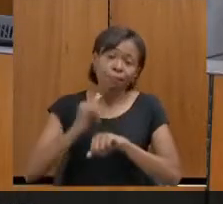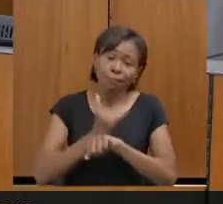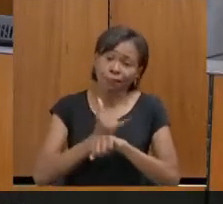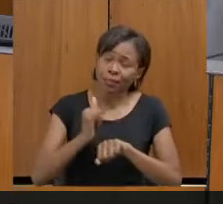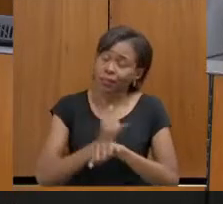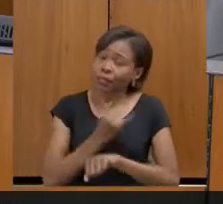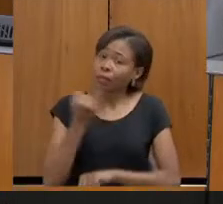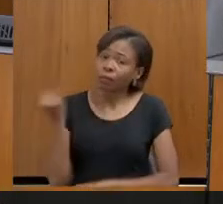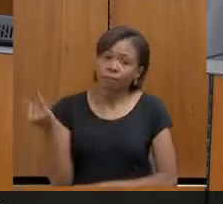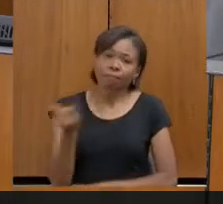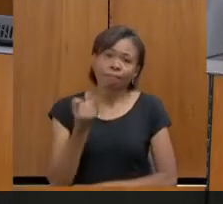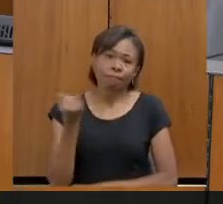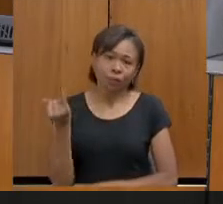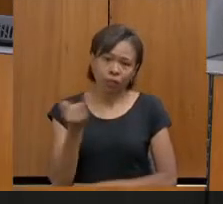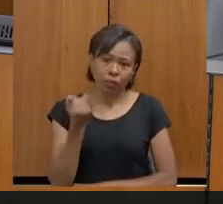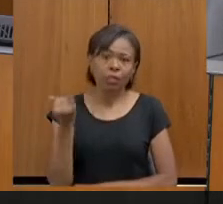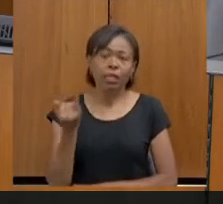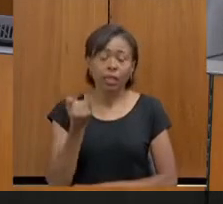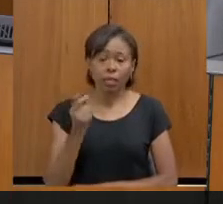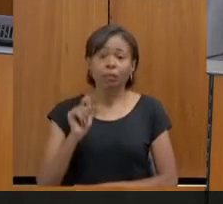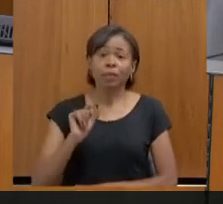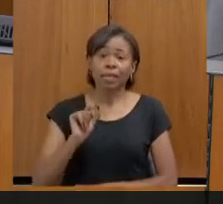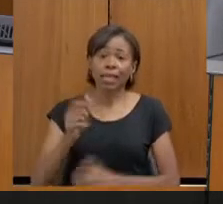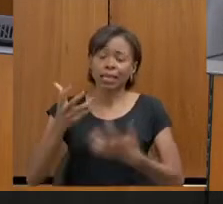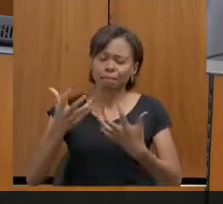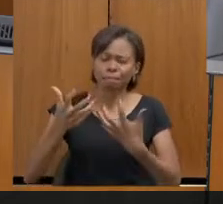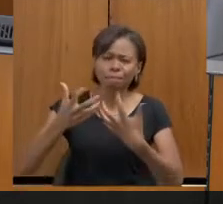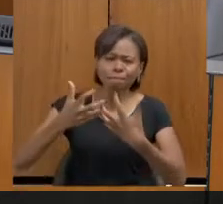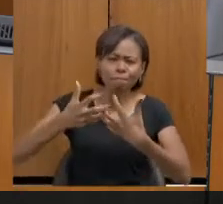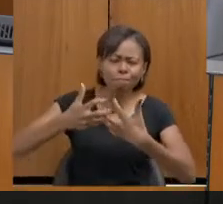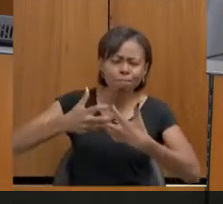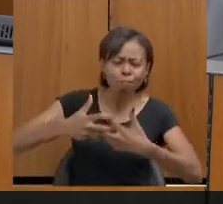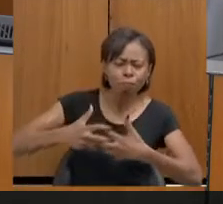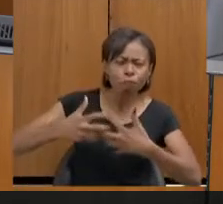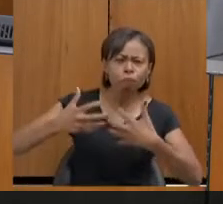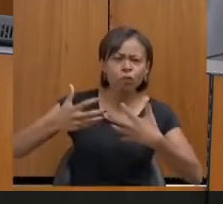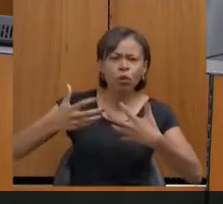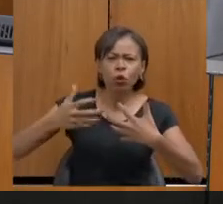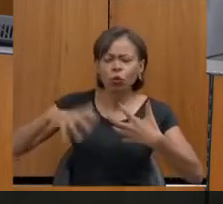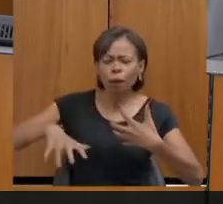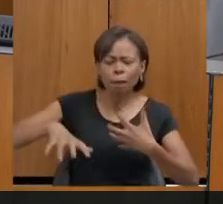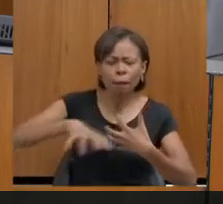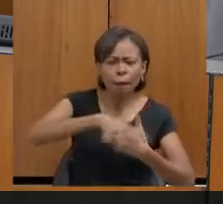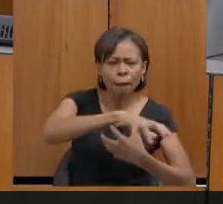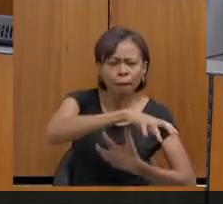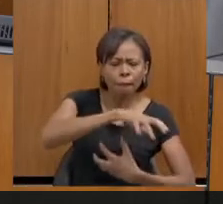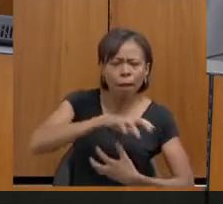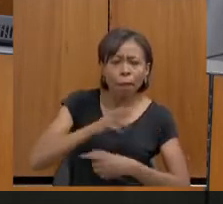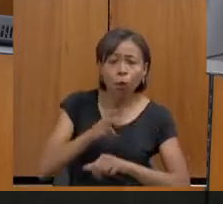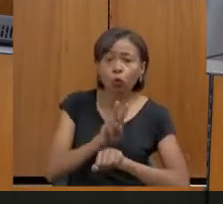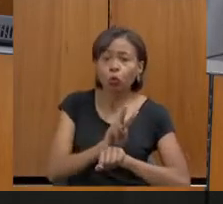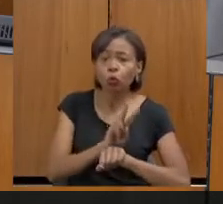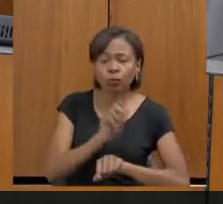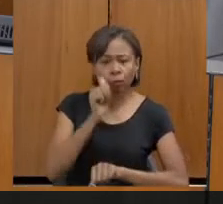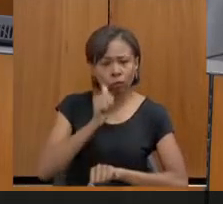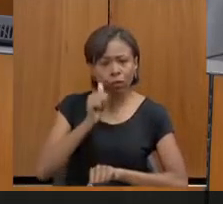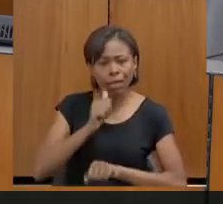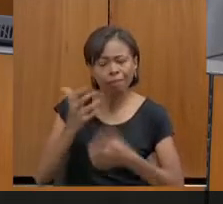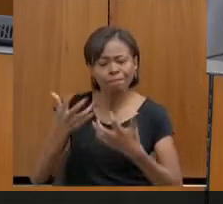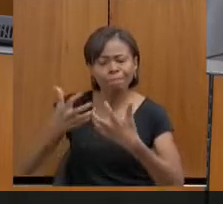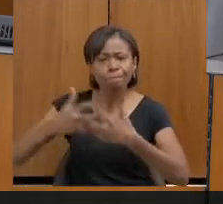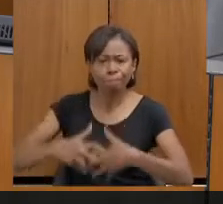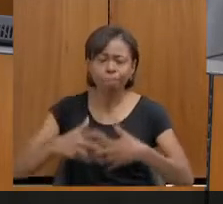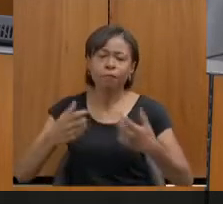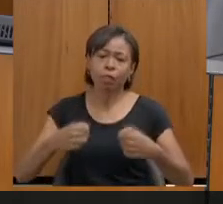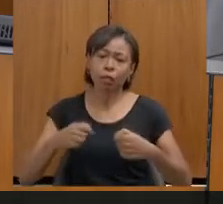para que toda essa engrenagem da proteção à mulher funcione. Então, quando a senhora falou da lei, e